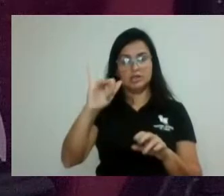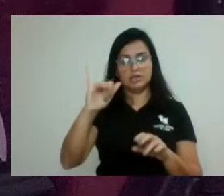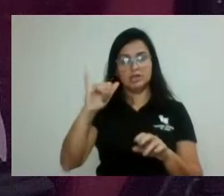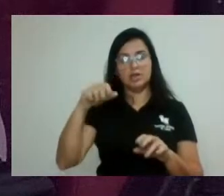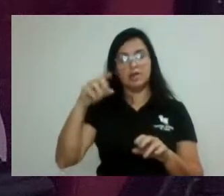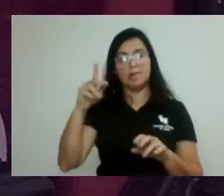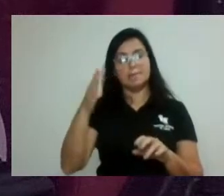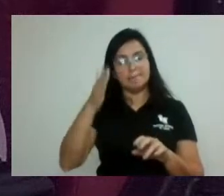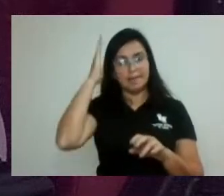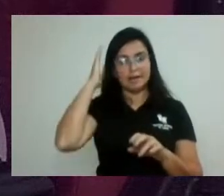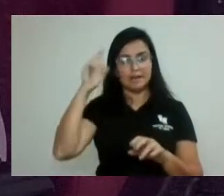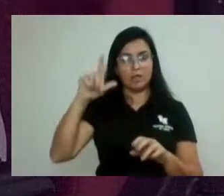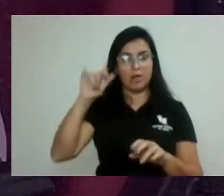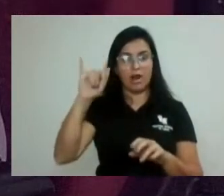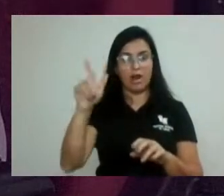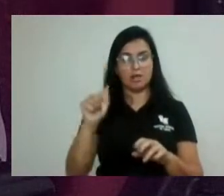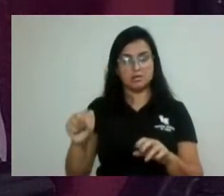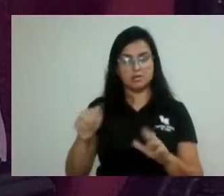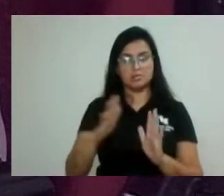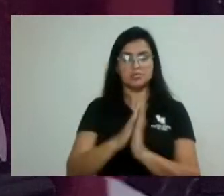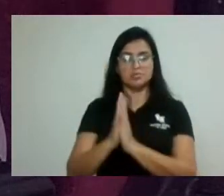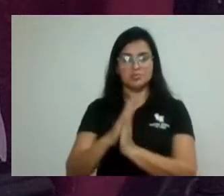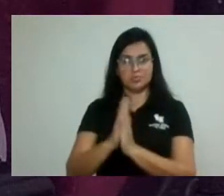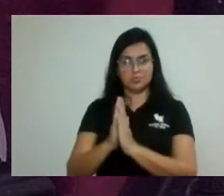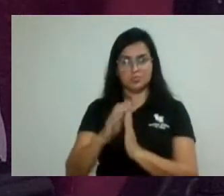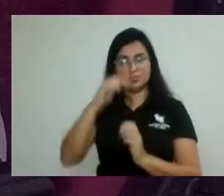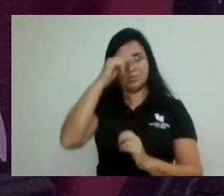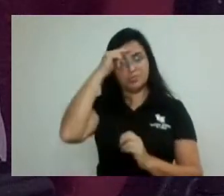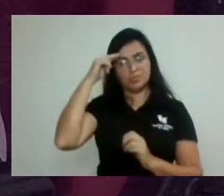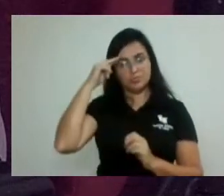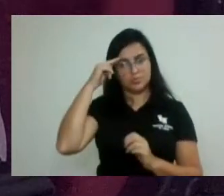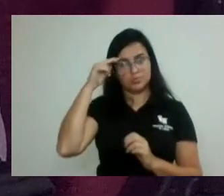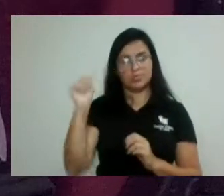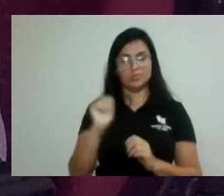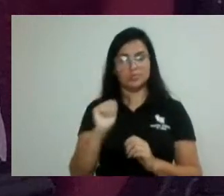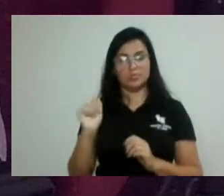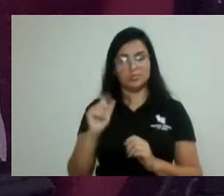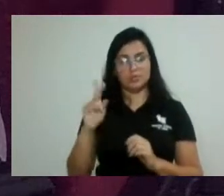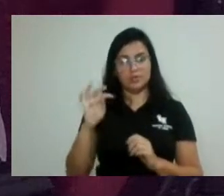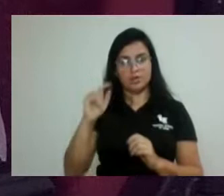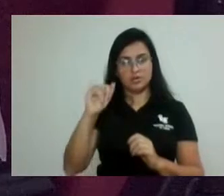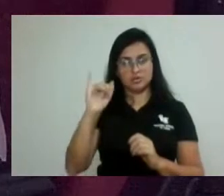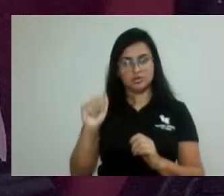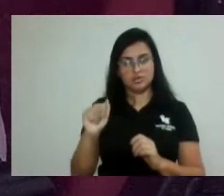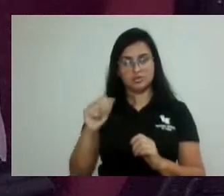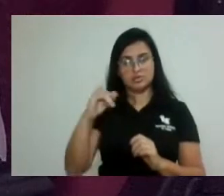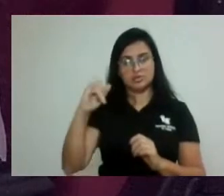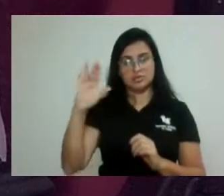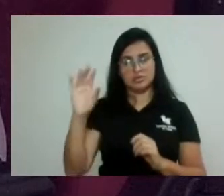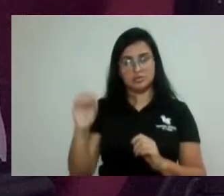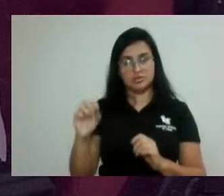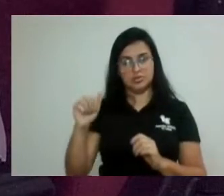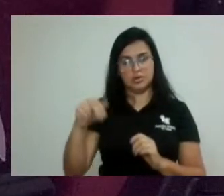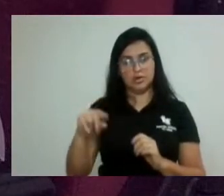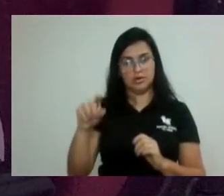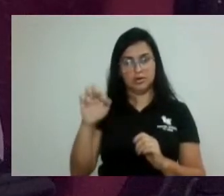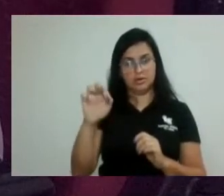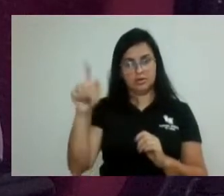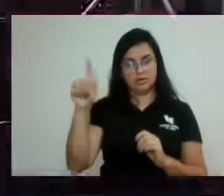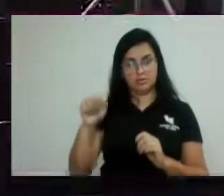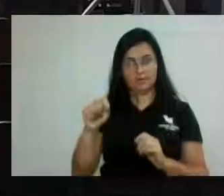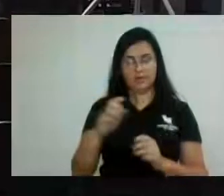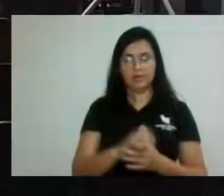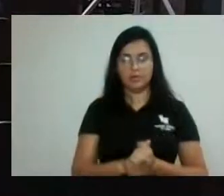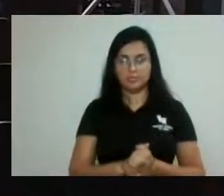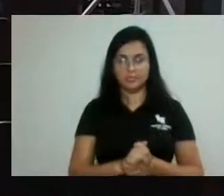Bonecão, Nilton Militão, Antônia Guiá, Cátia Protetora, Cido Reis e André Luiz. Usou da palavra o vereador Sargento Melo. Projeto